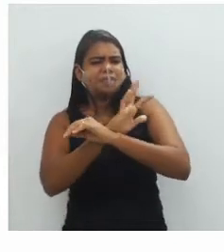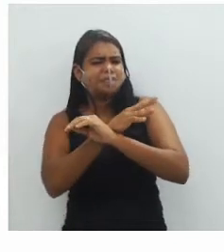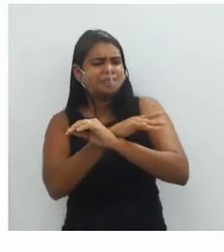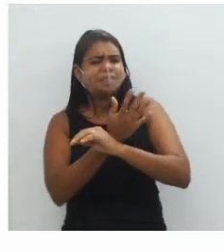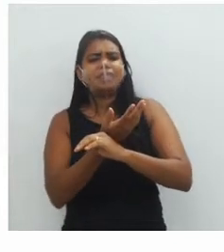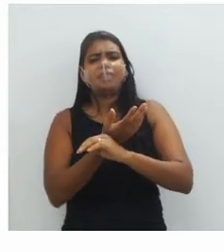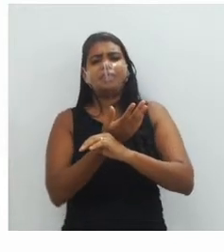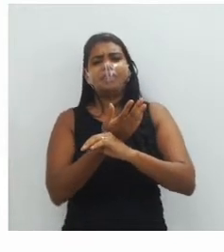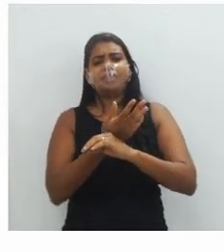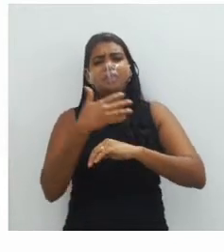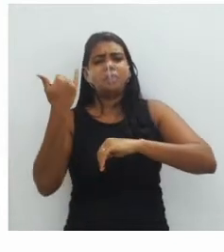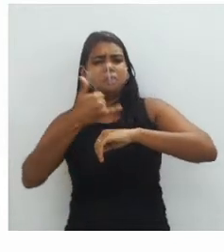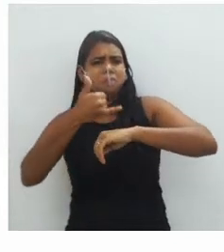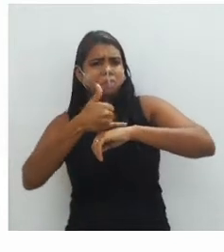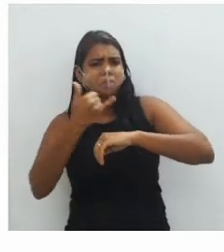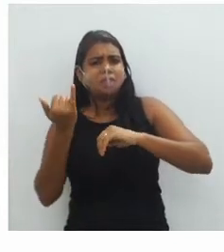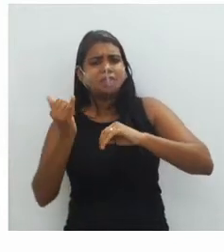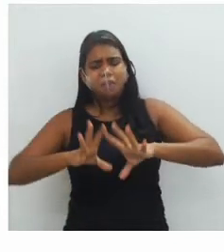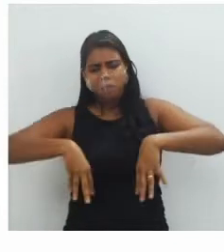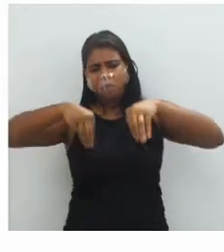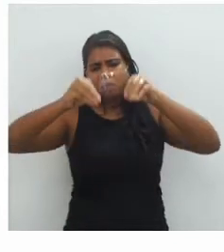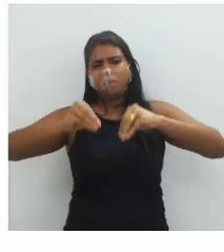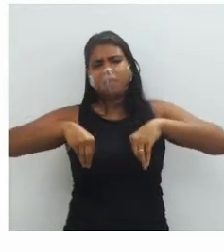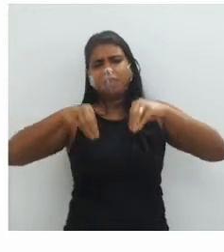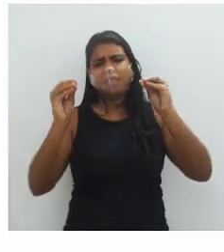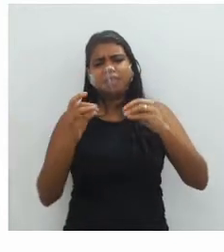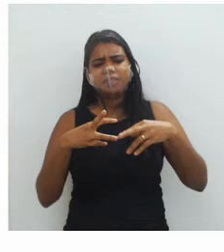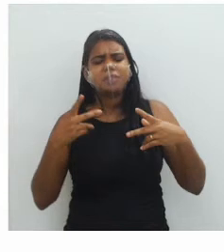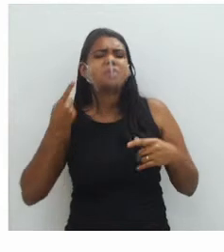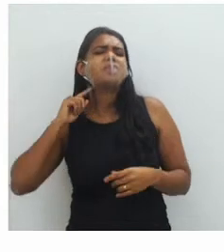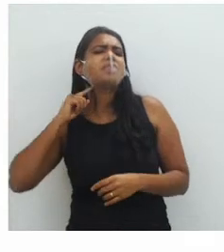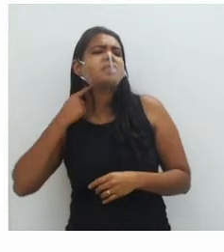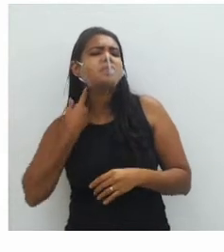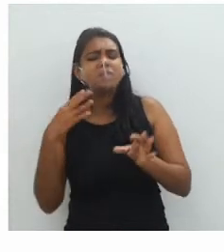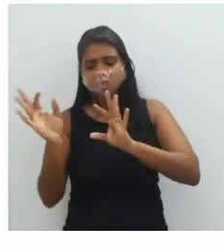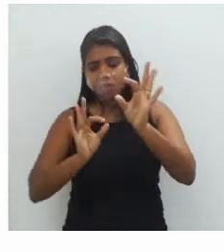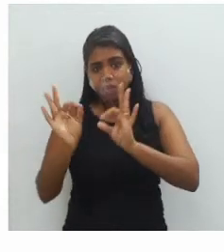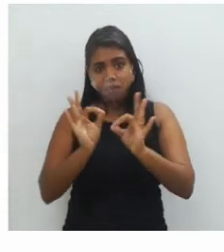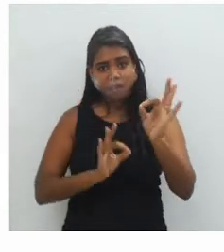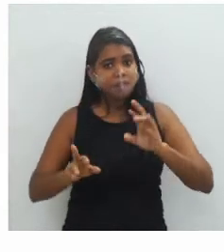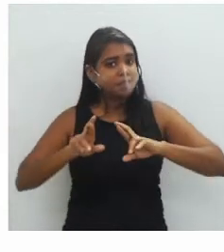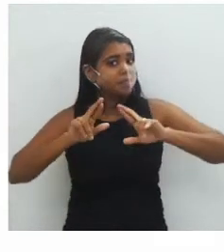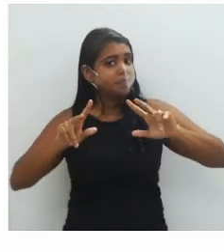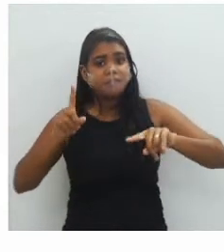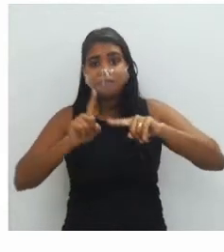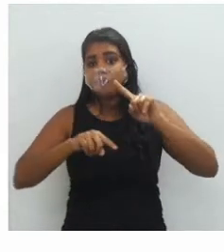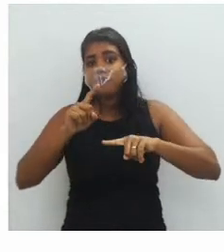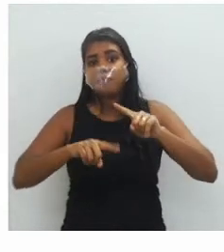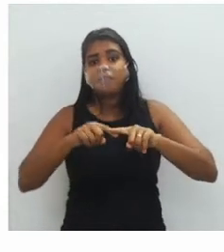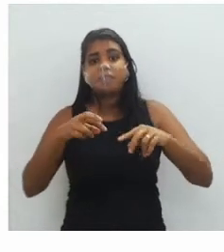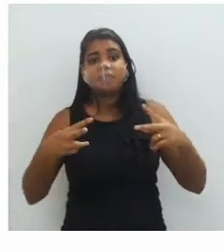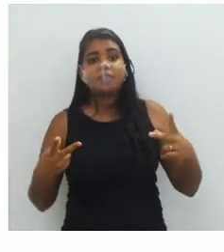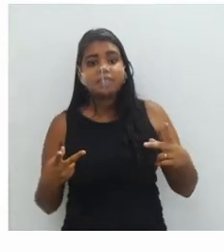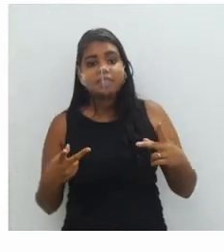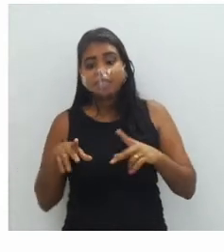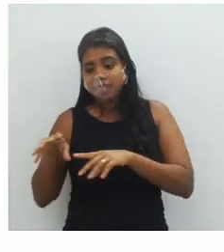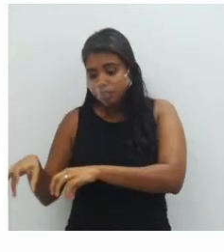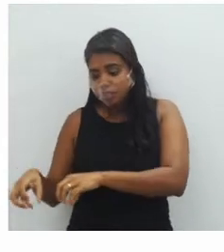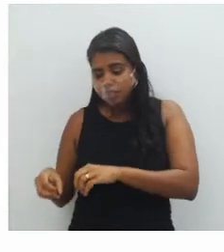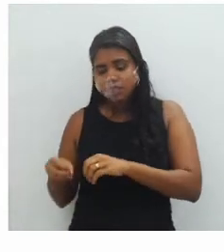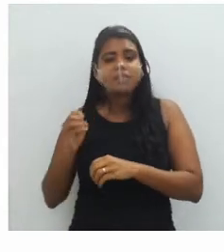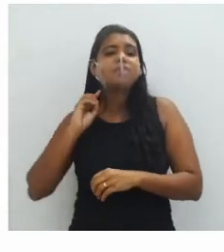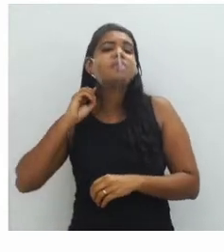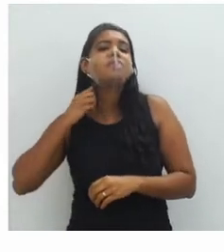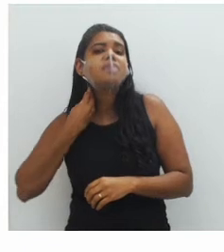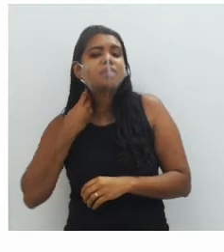de plástico, é tudo sucata. Ele organizou vários materiais reutilizáveis que ele tirou do lixo para